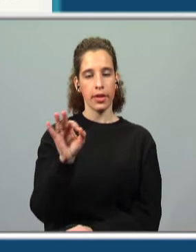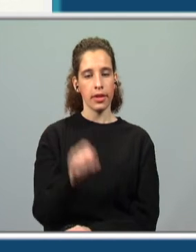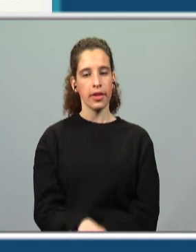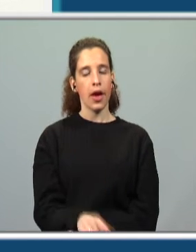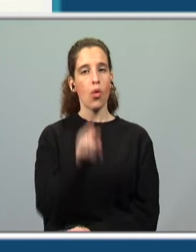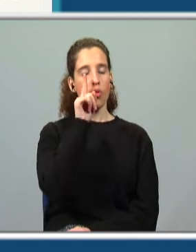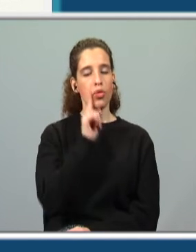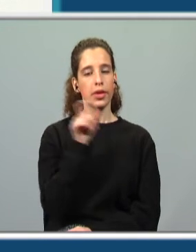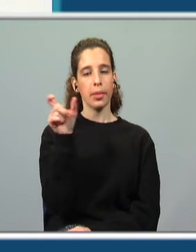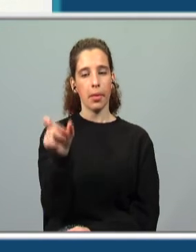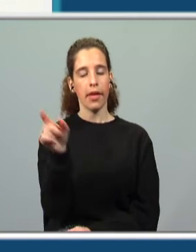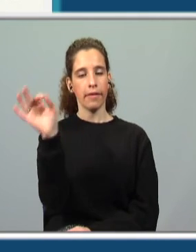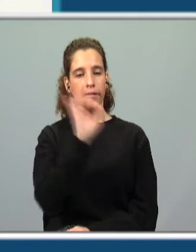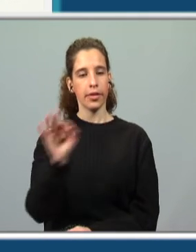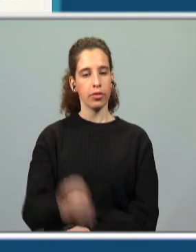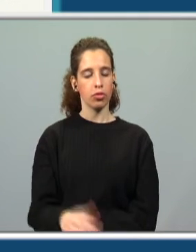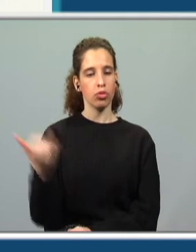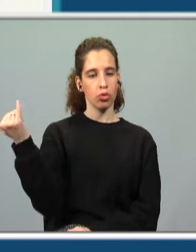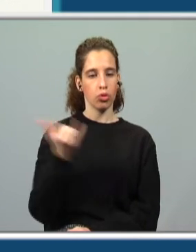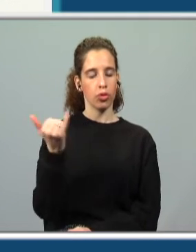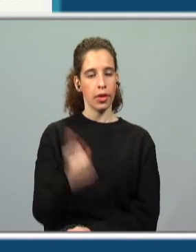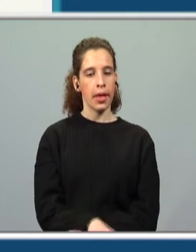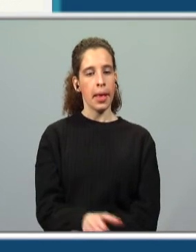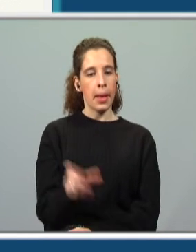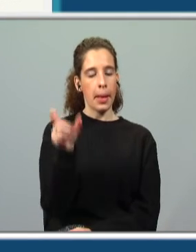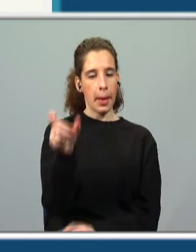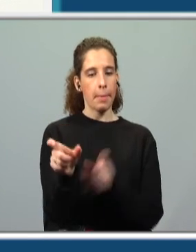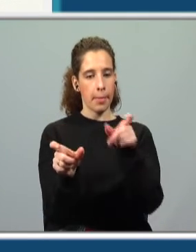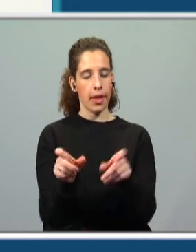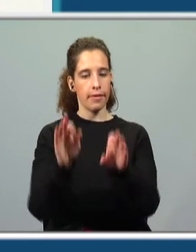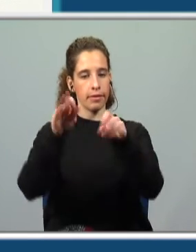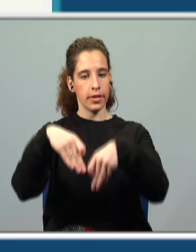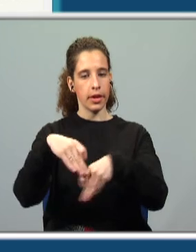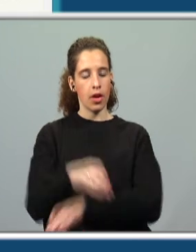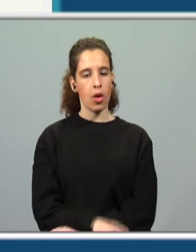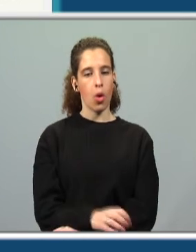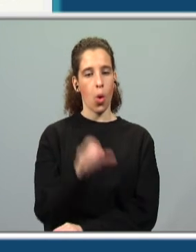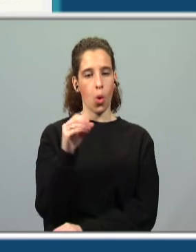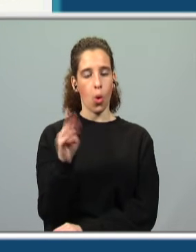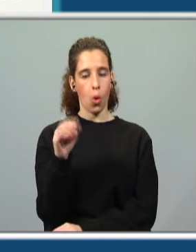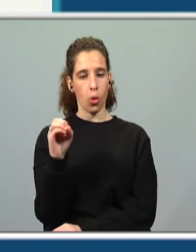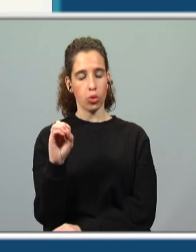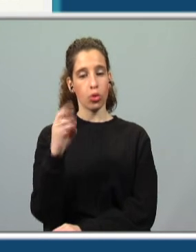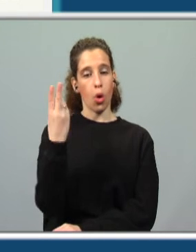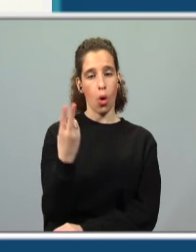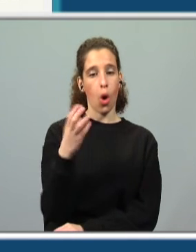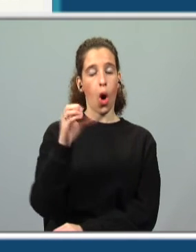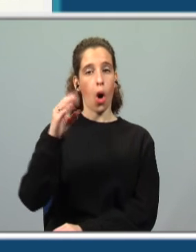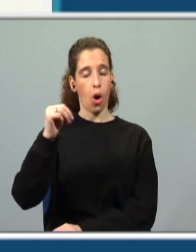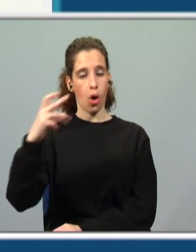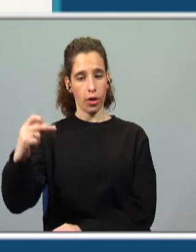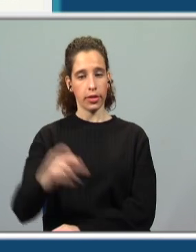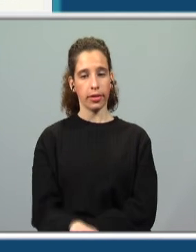francês. Segundo, as palavras terminadas em "-oso", ou em